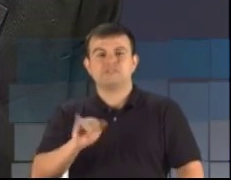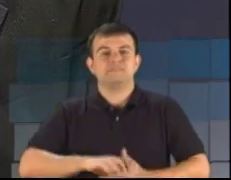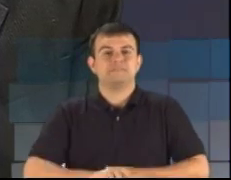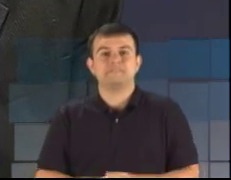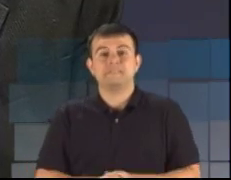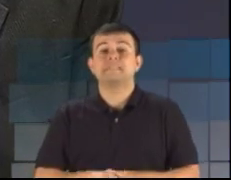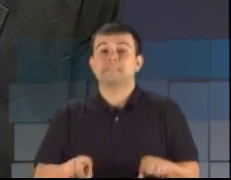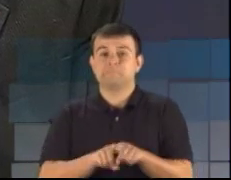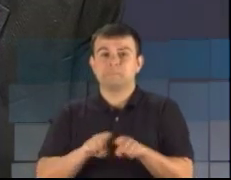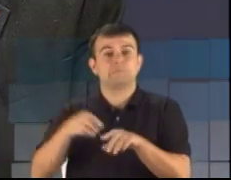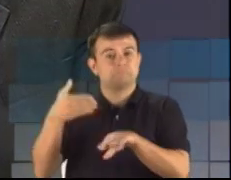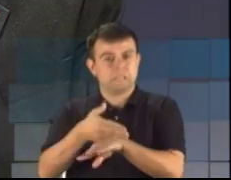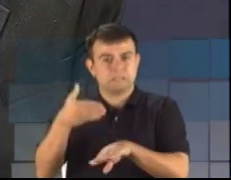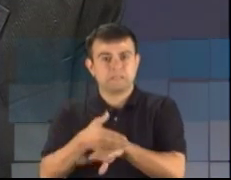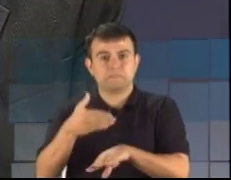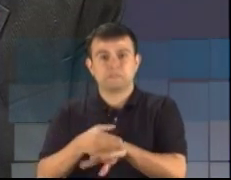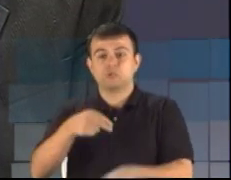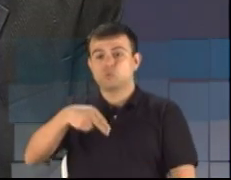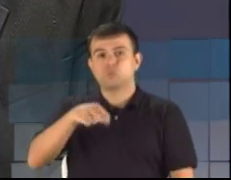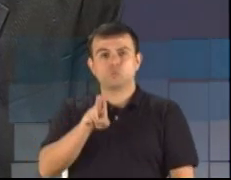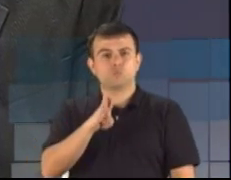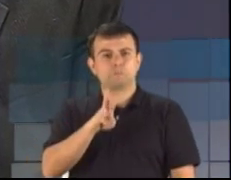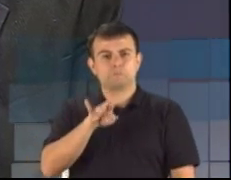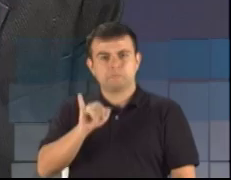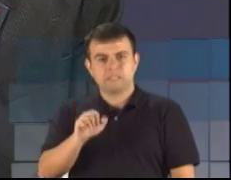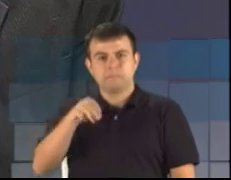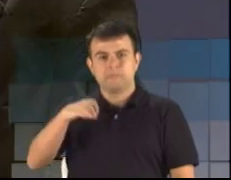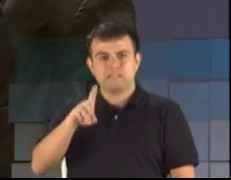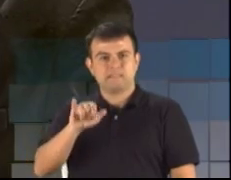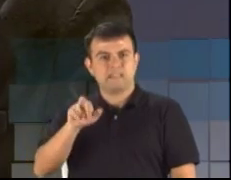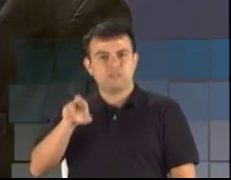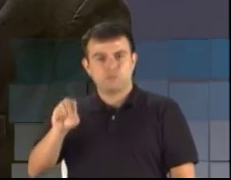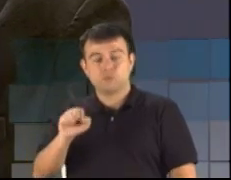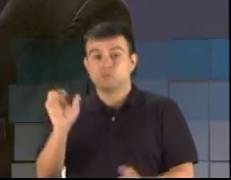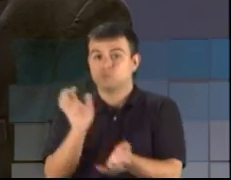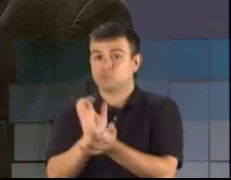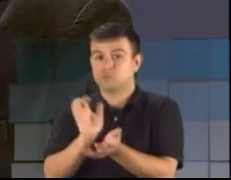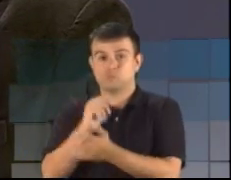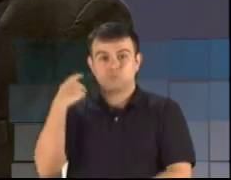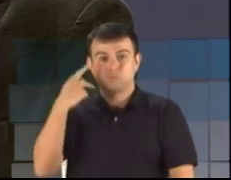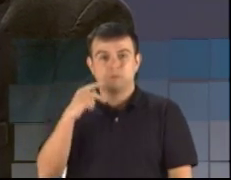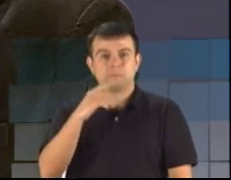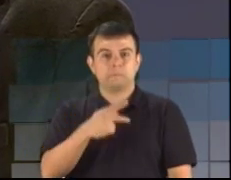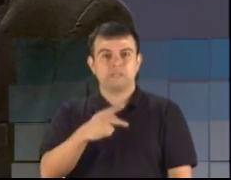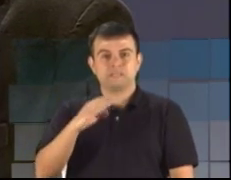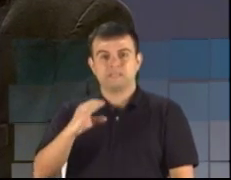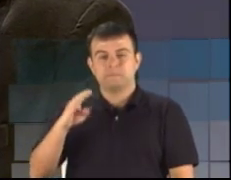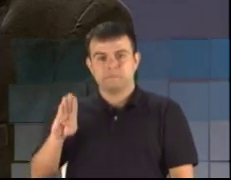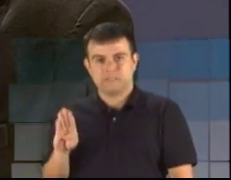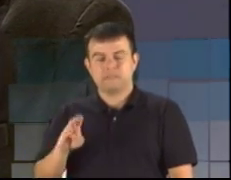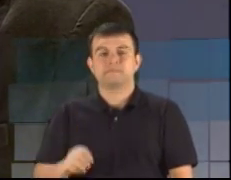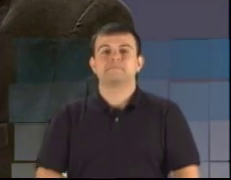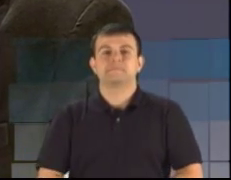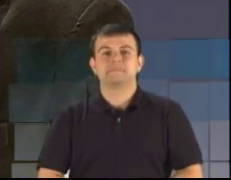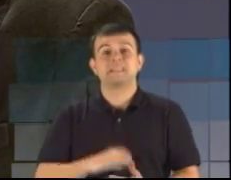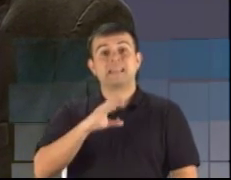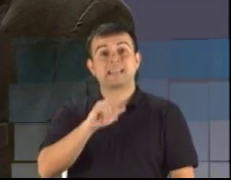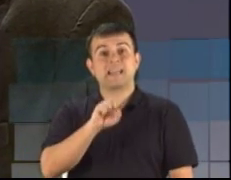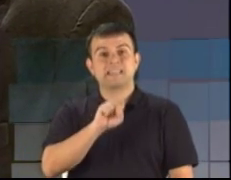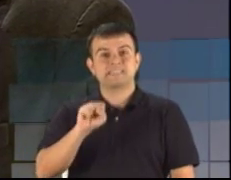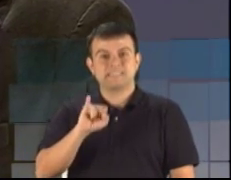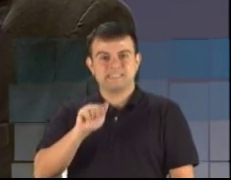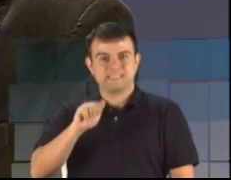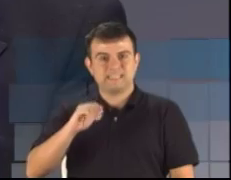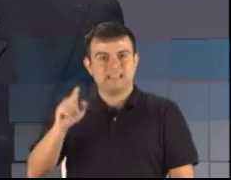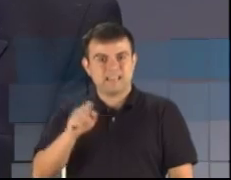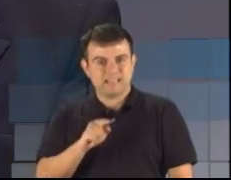presente no estúdio, o candidato Nubem Medeiros, do PCB. O candidato Cassiá Carpes, da coligação Esperança, que une o Rio